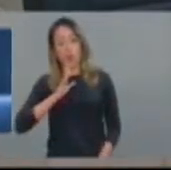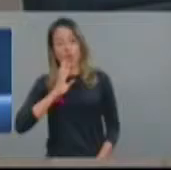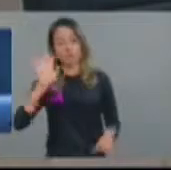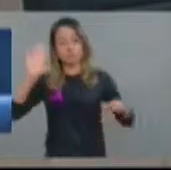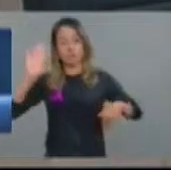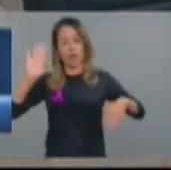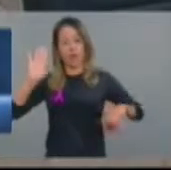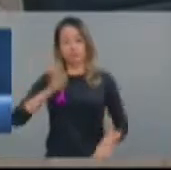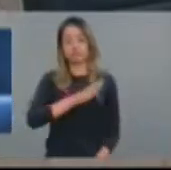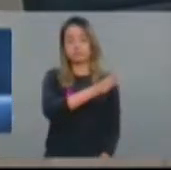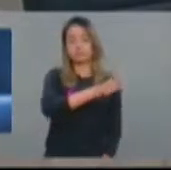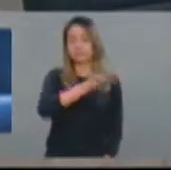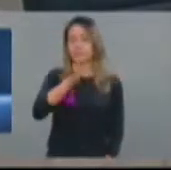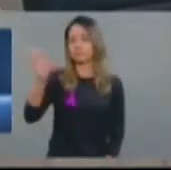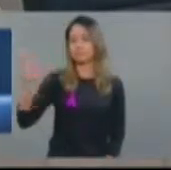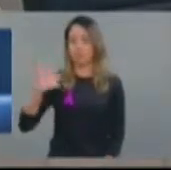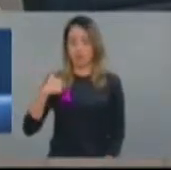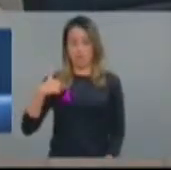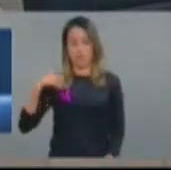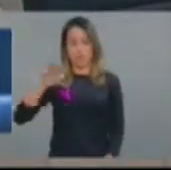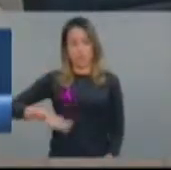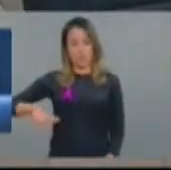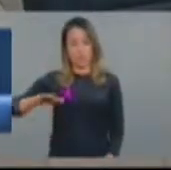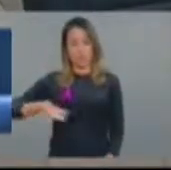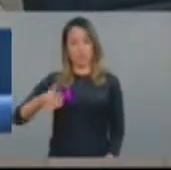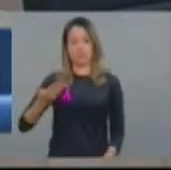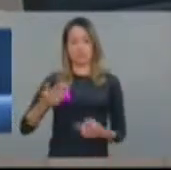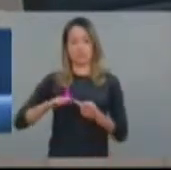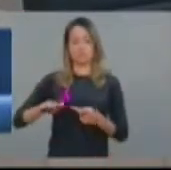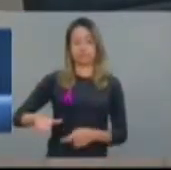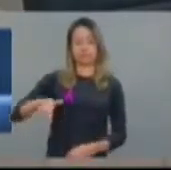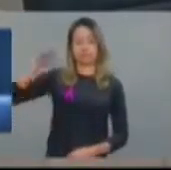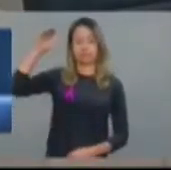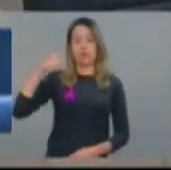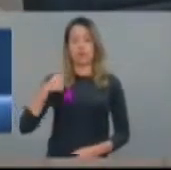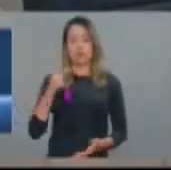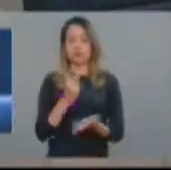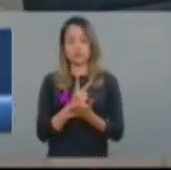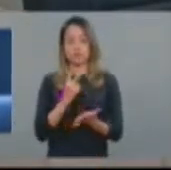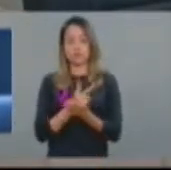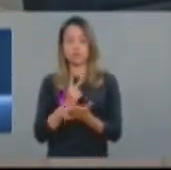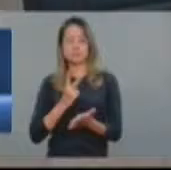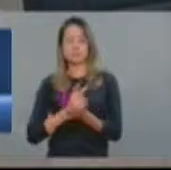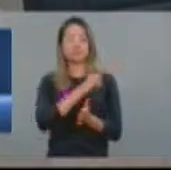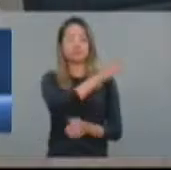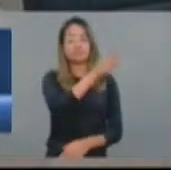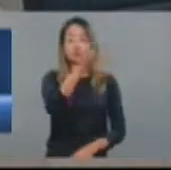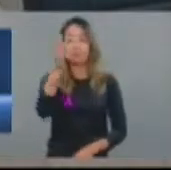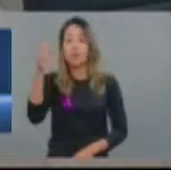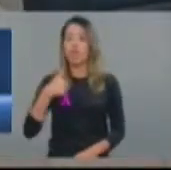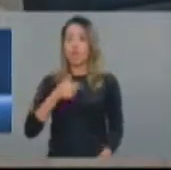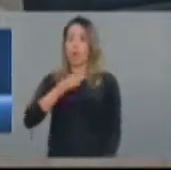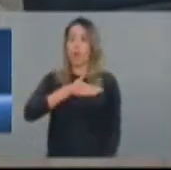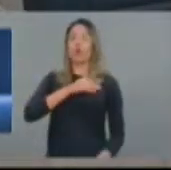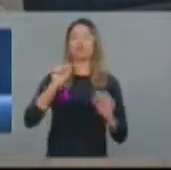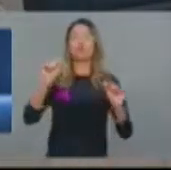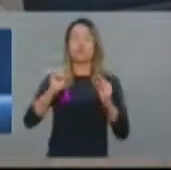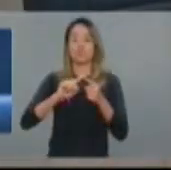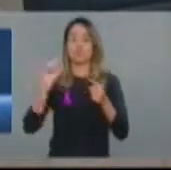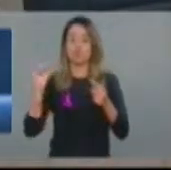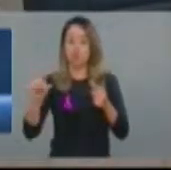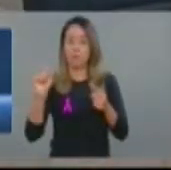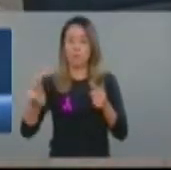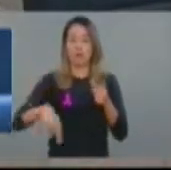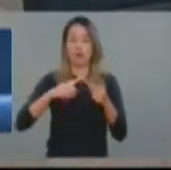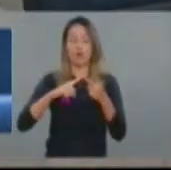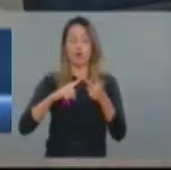sonho meu me dividir, quando eu encerrar minha carreira, entre Camusim e Sobral. Vou ficar naquele circuito. Três dias em